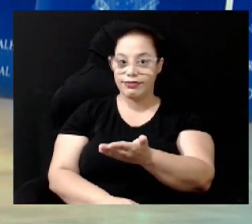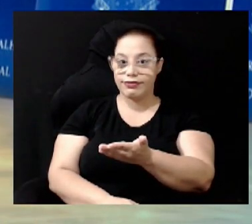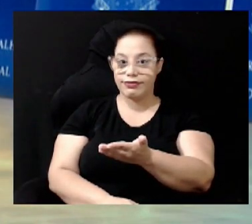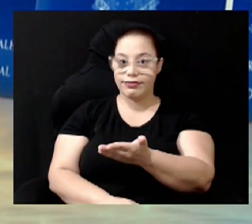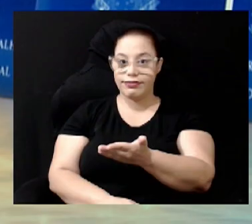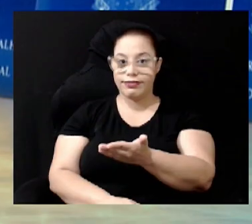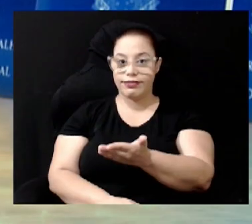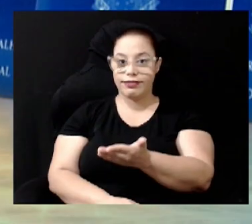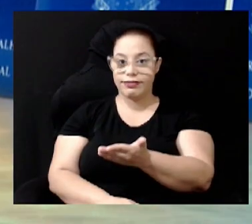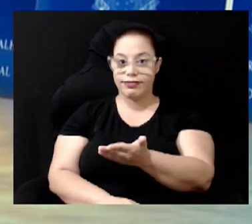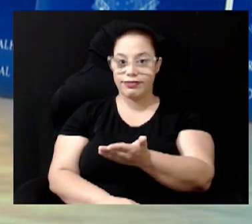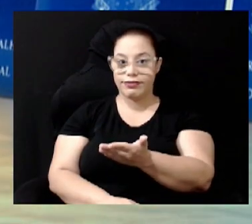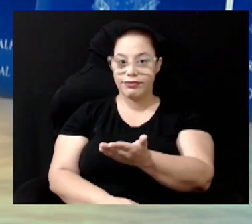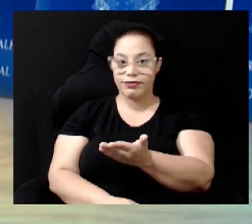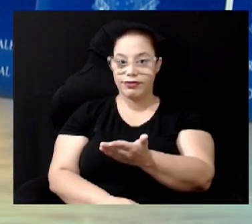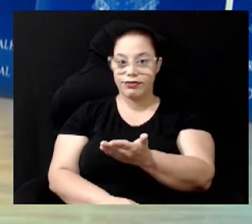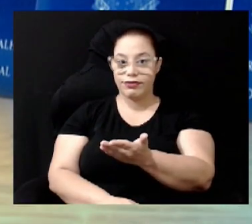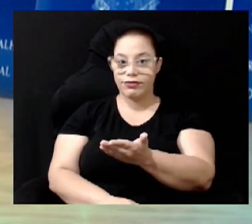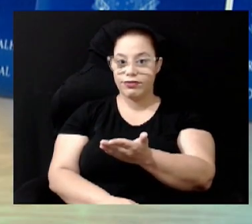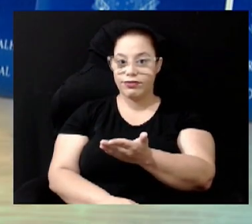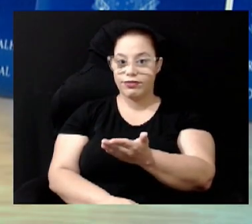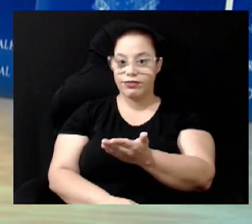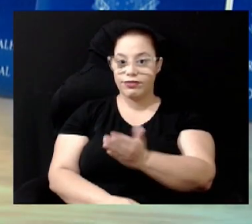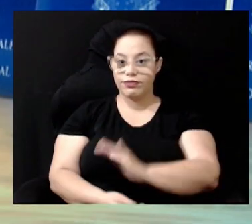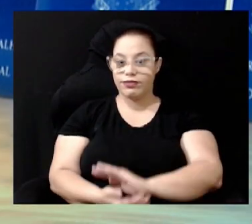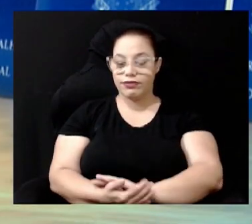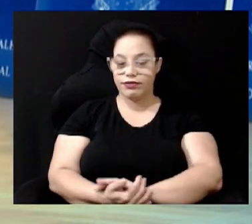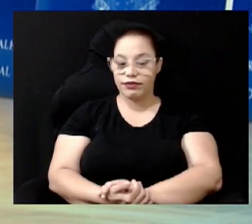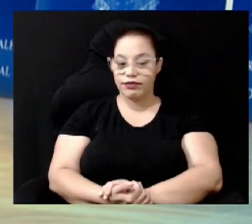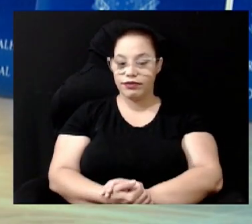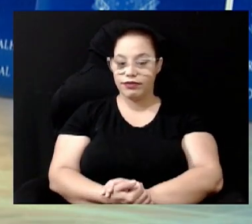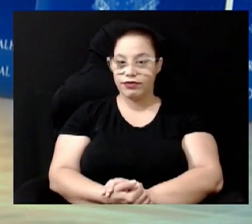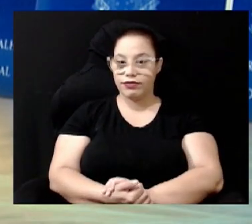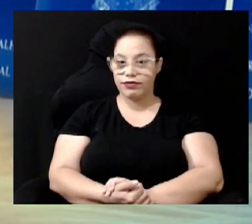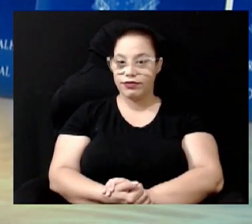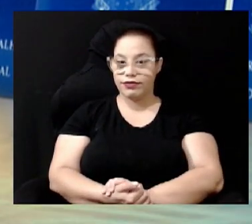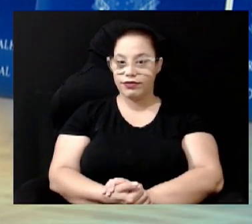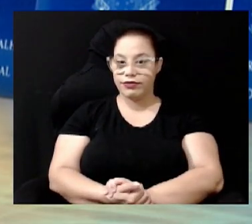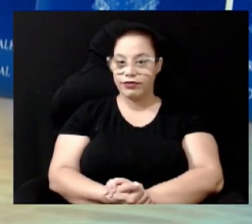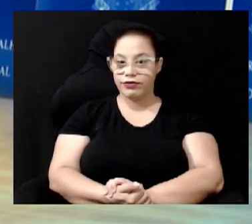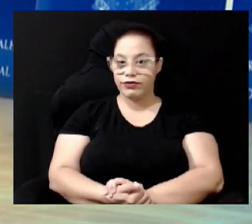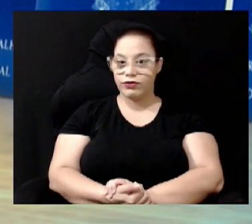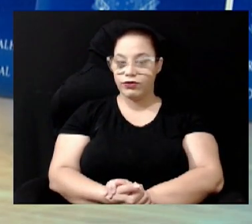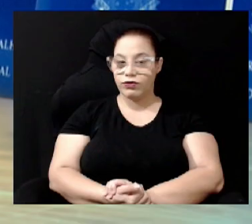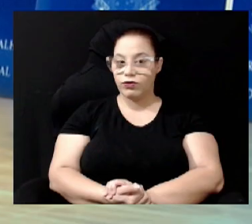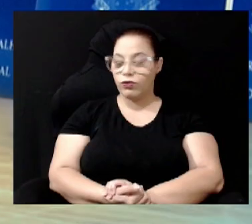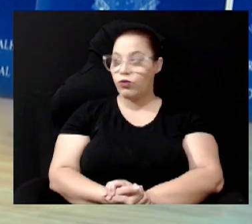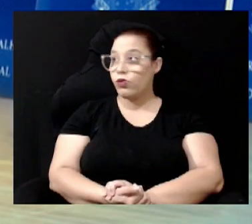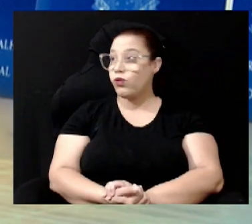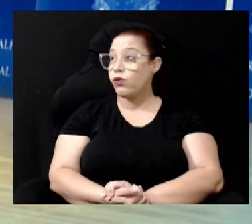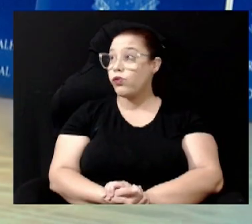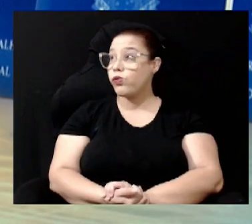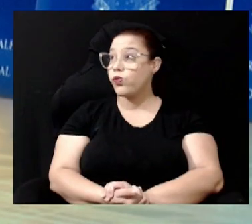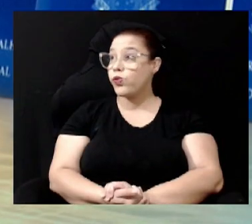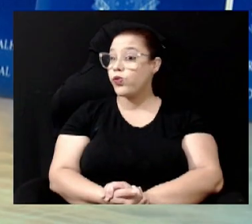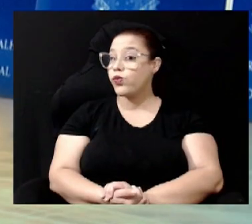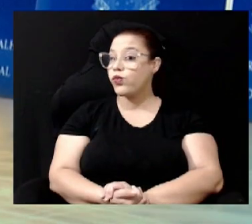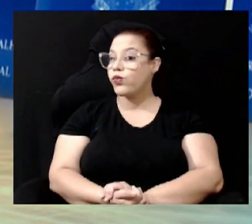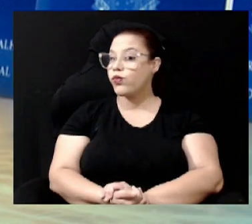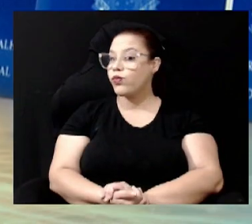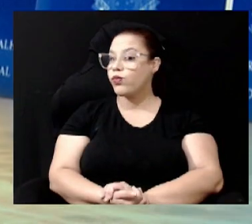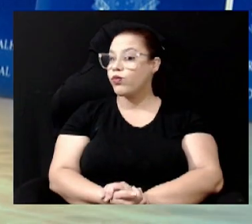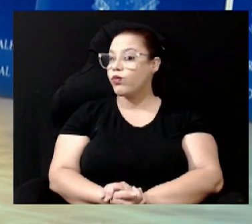Descarga Ajudante de Motorista Ajudante de Serralheiro Armador de Estrutura de